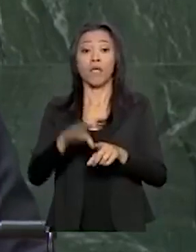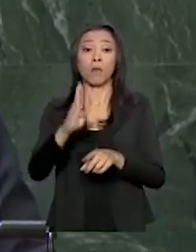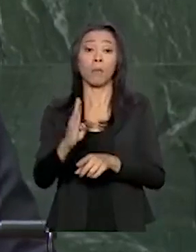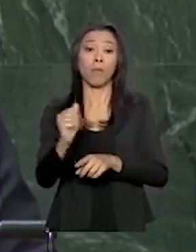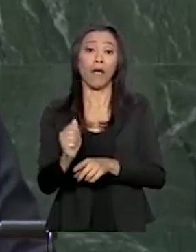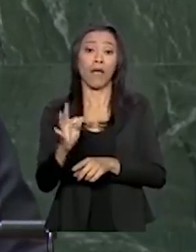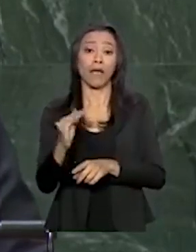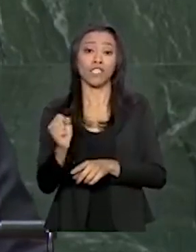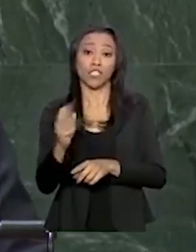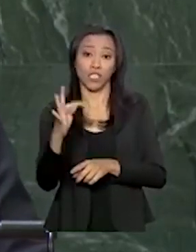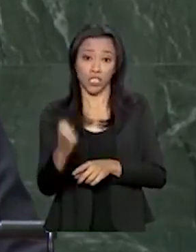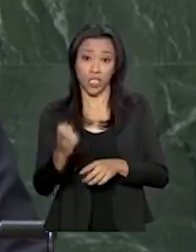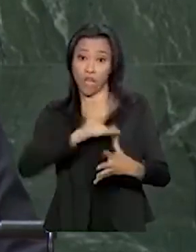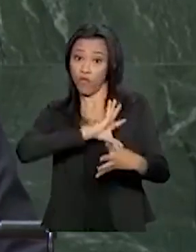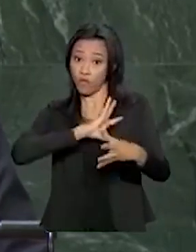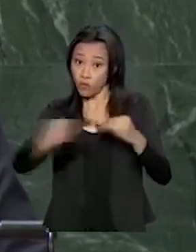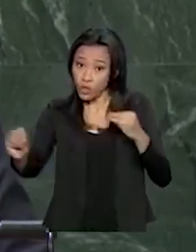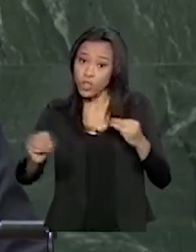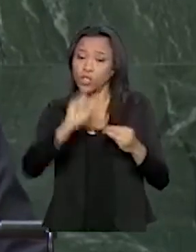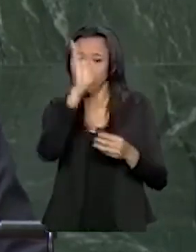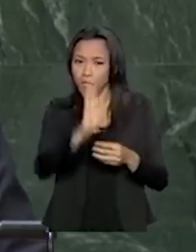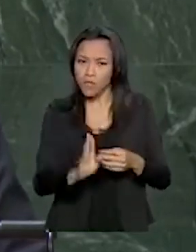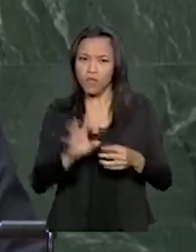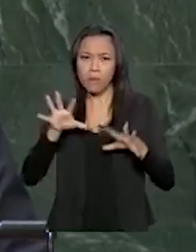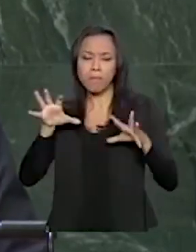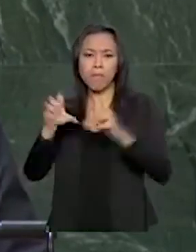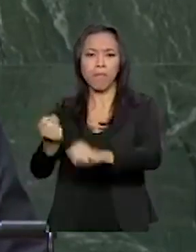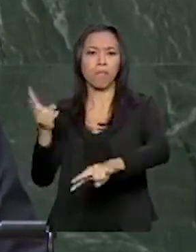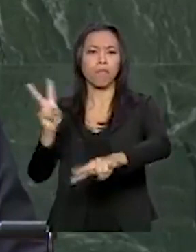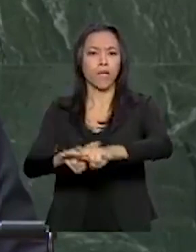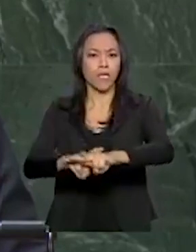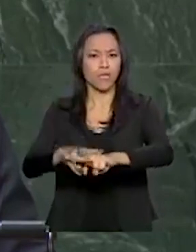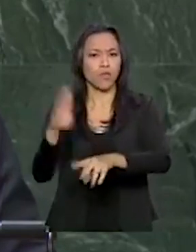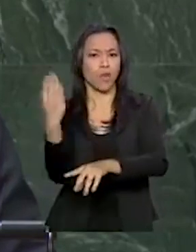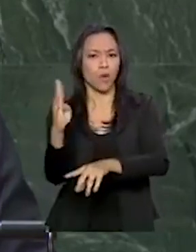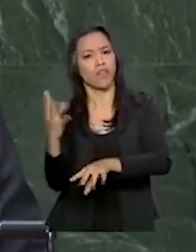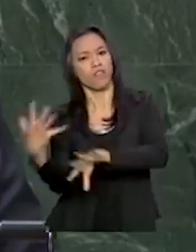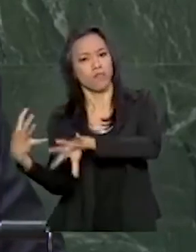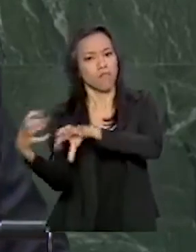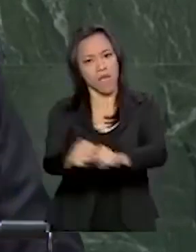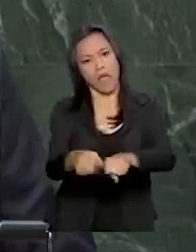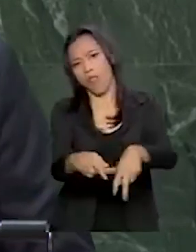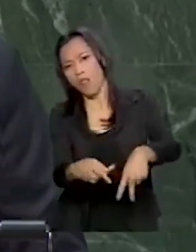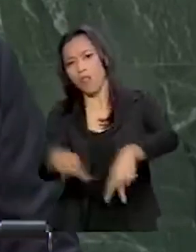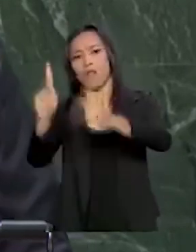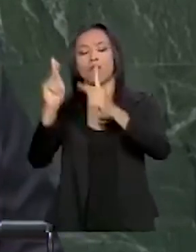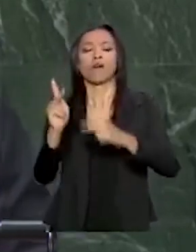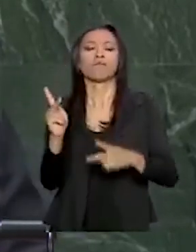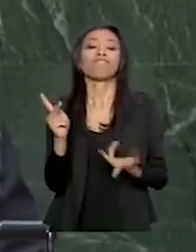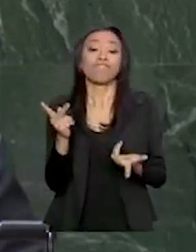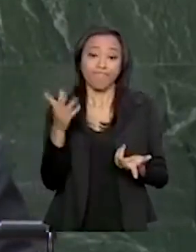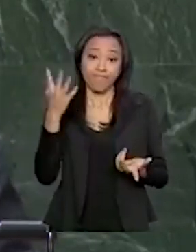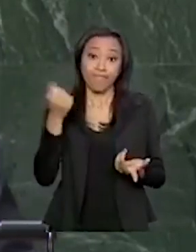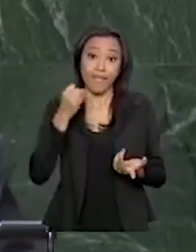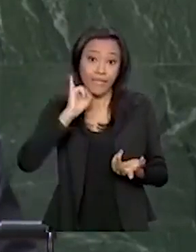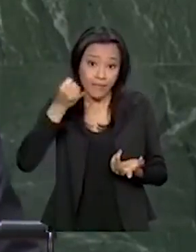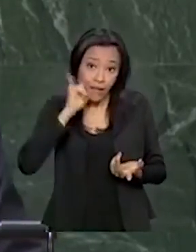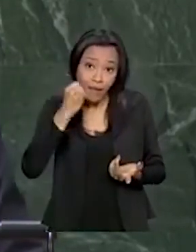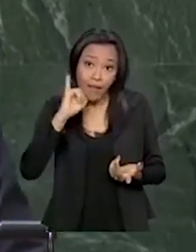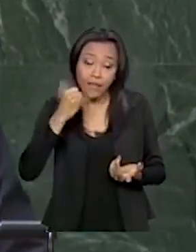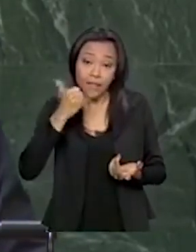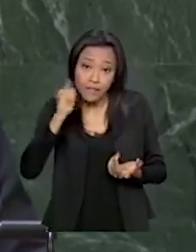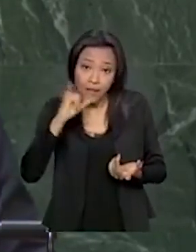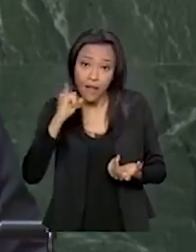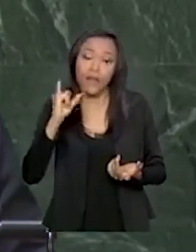fugiu do Brasil, foi preso na Bolívia e extraditado para a Itália. Outros três